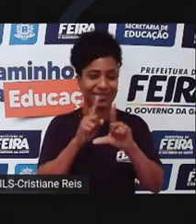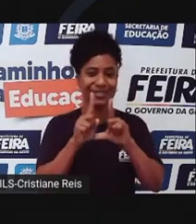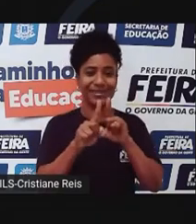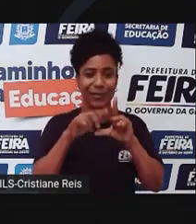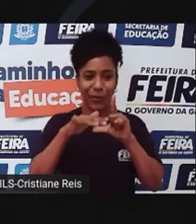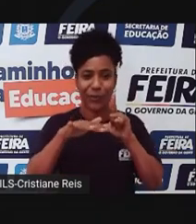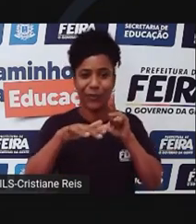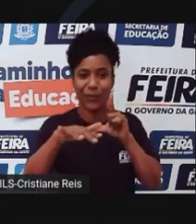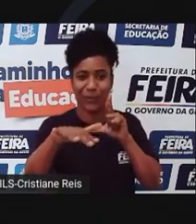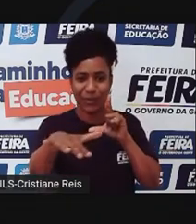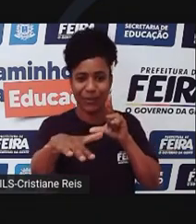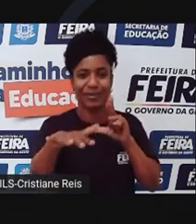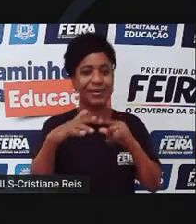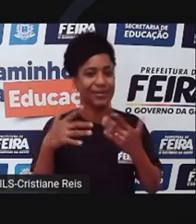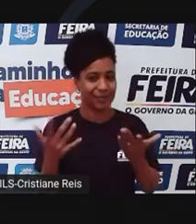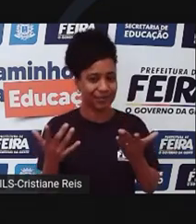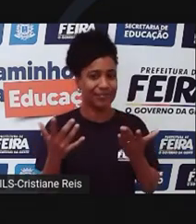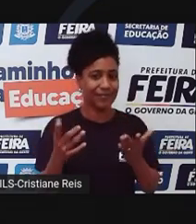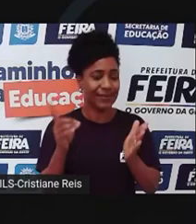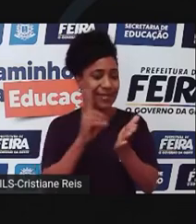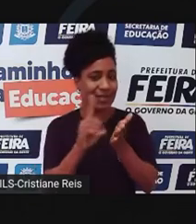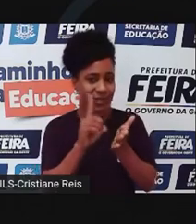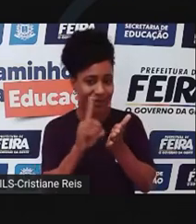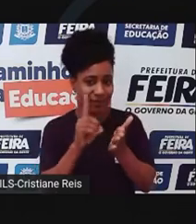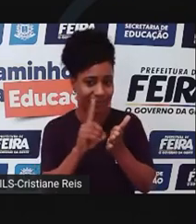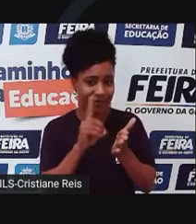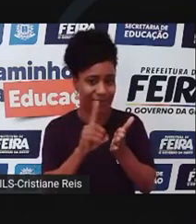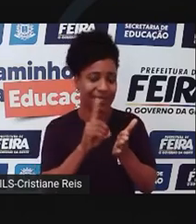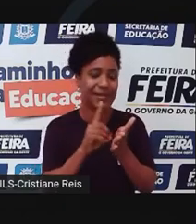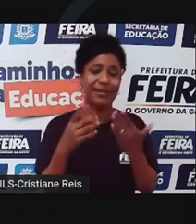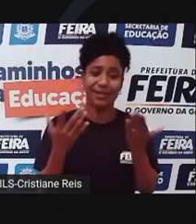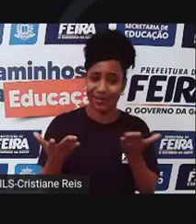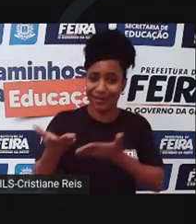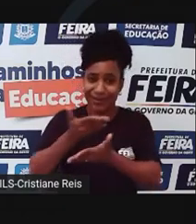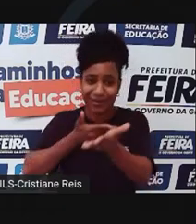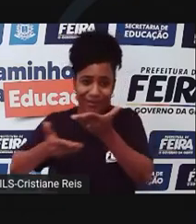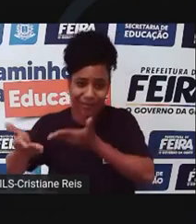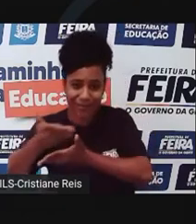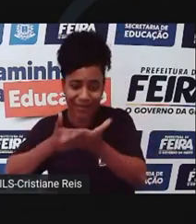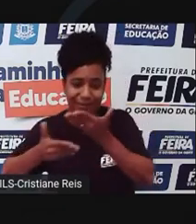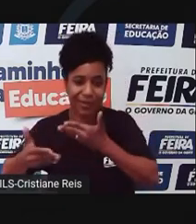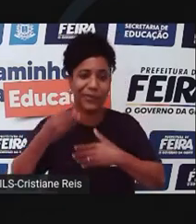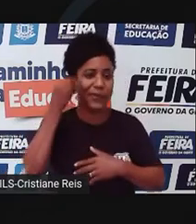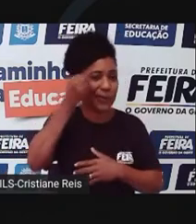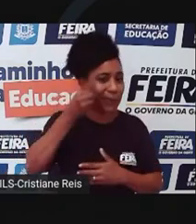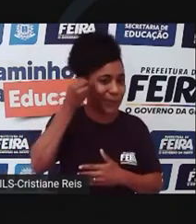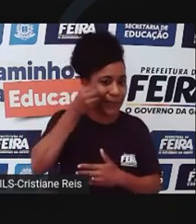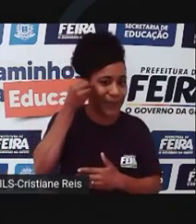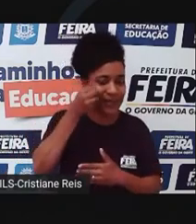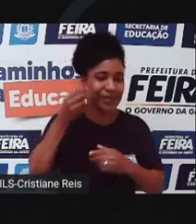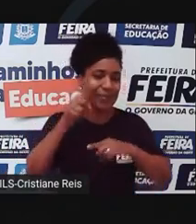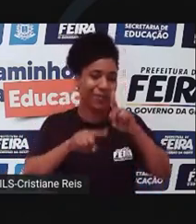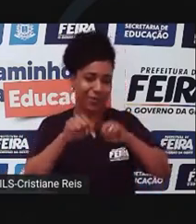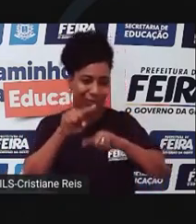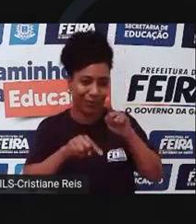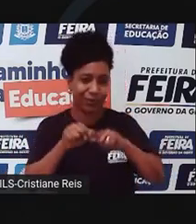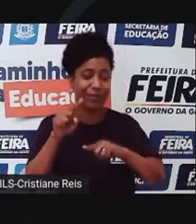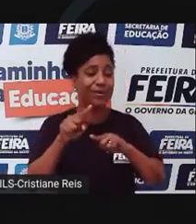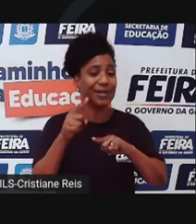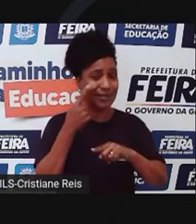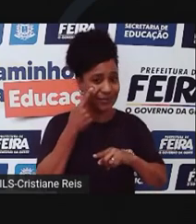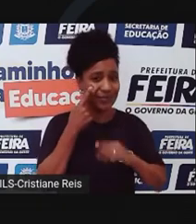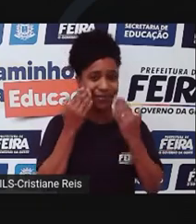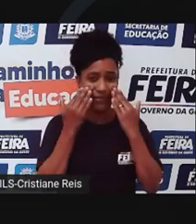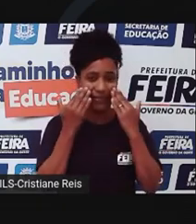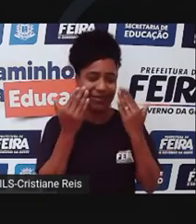digital onde a gente, né, tem essa possibilidade de compartilhar experiências e produtos através da gente. Em um